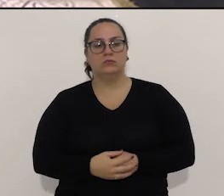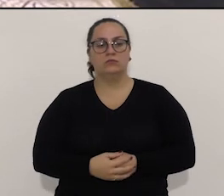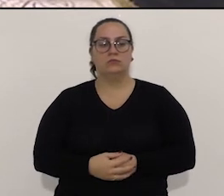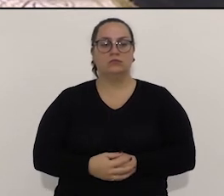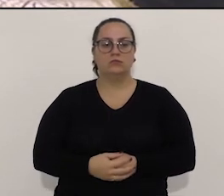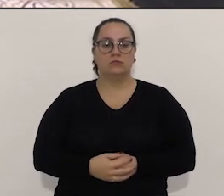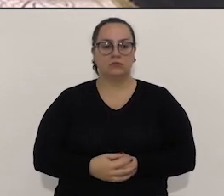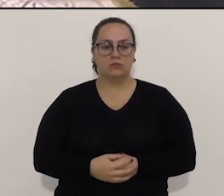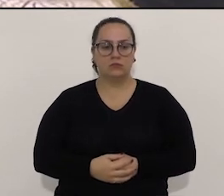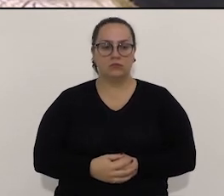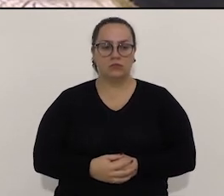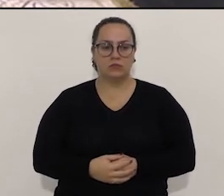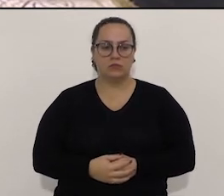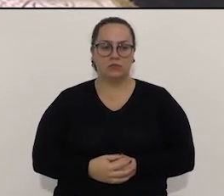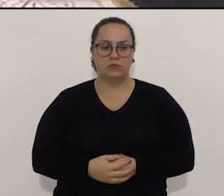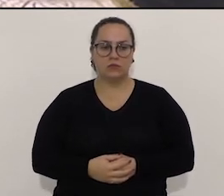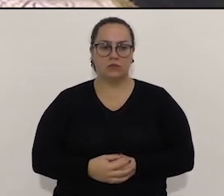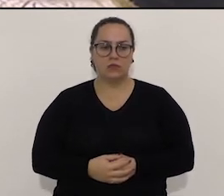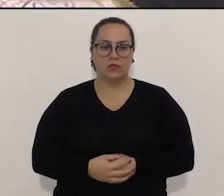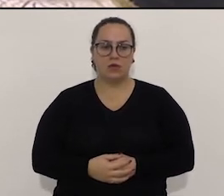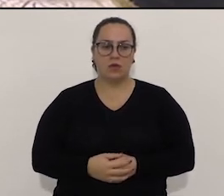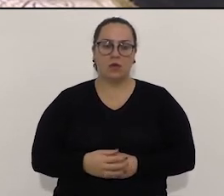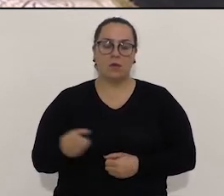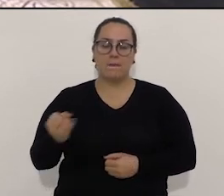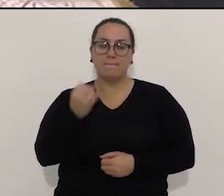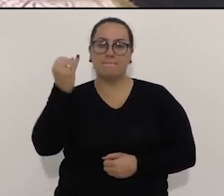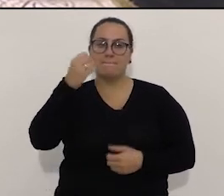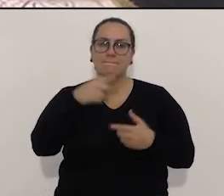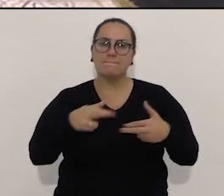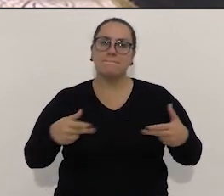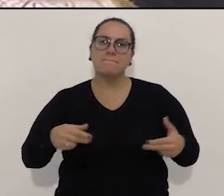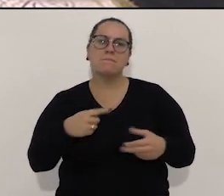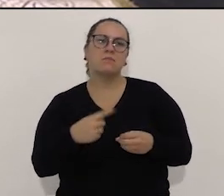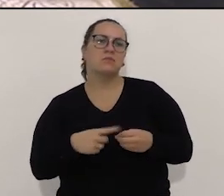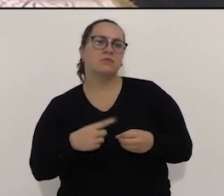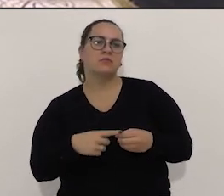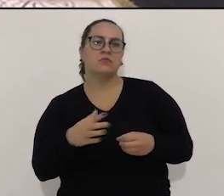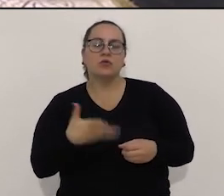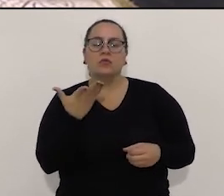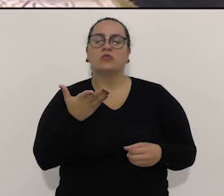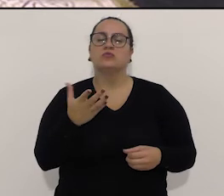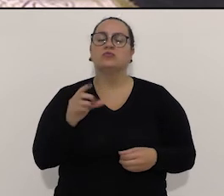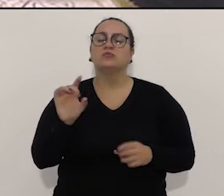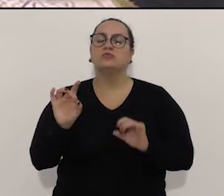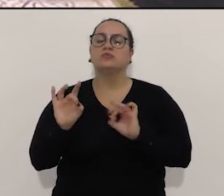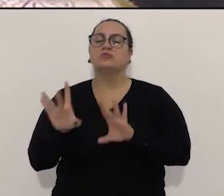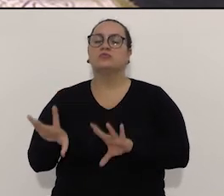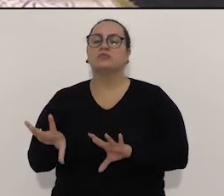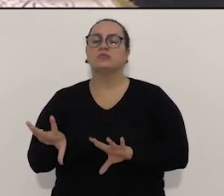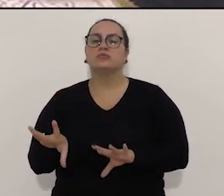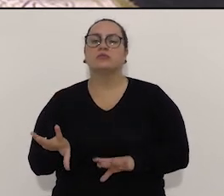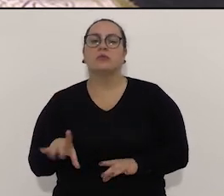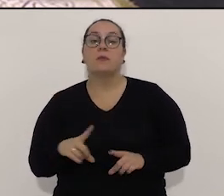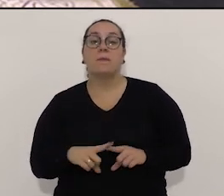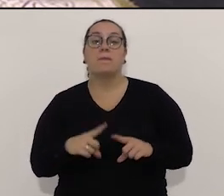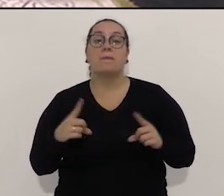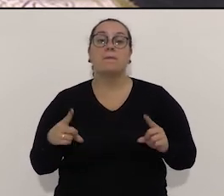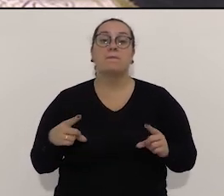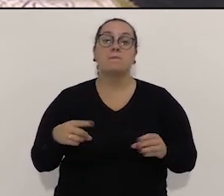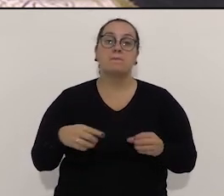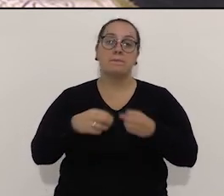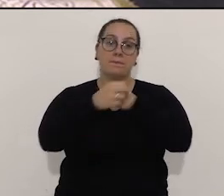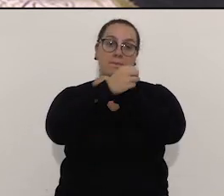estadual nessas questões. Porque muitas coisas o município não consegue dar conta sozinho. Tenho certeza disso. Mas eu, como